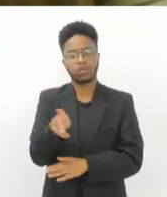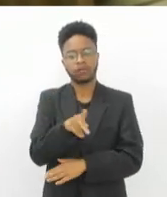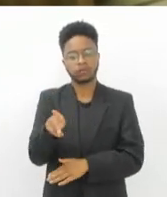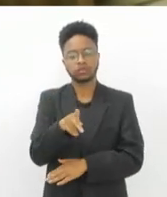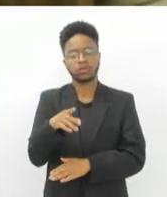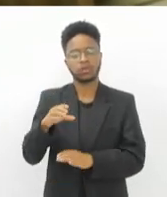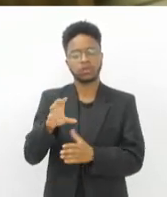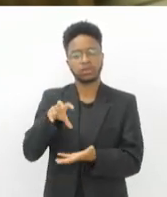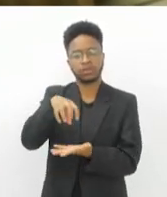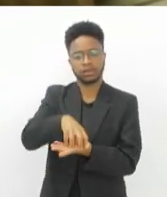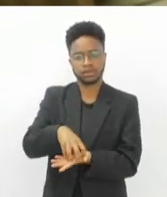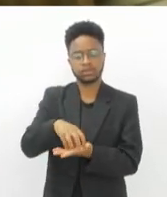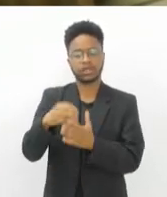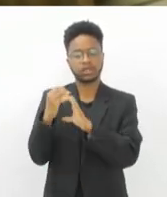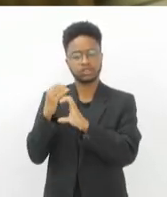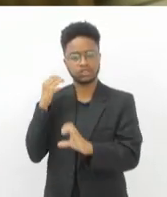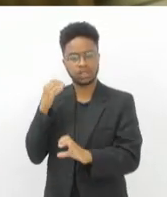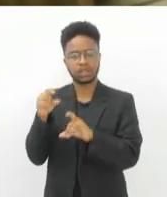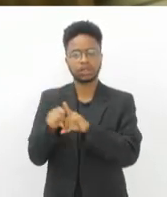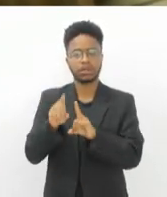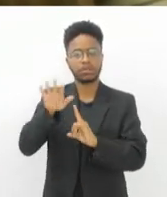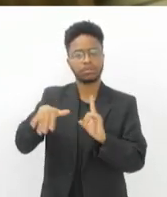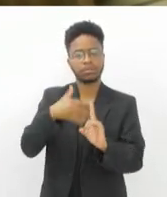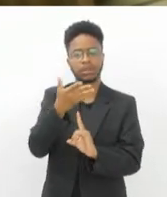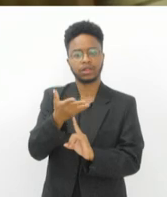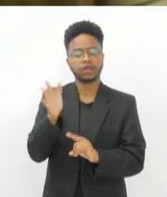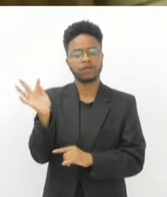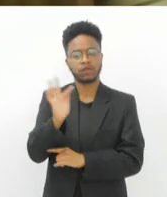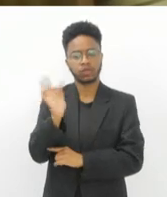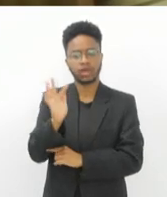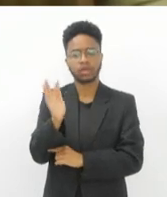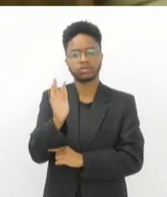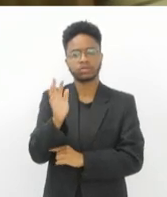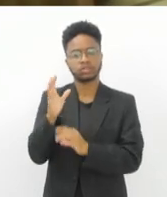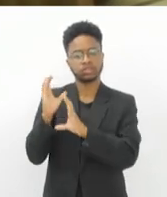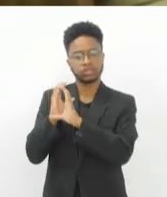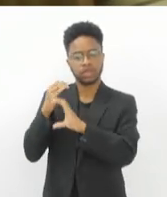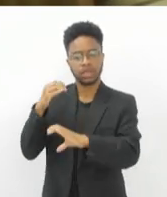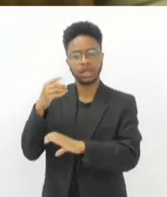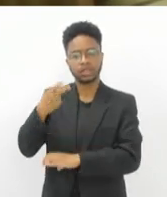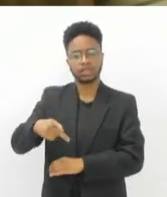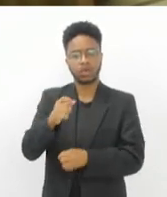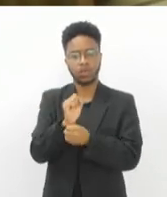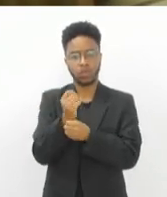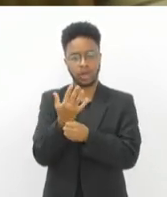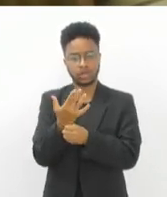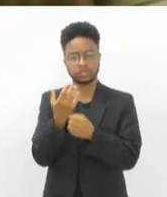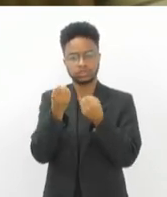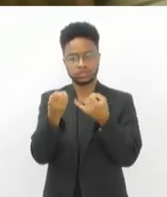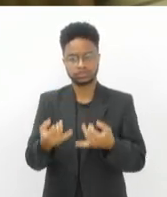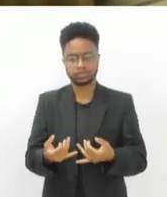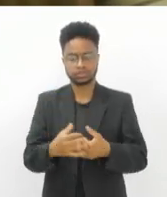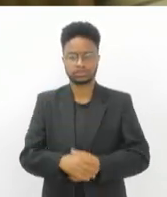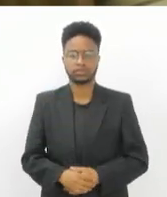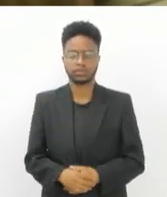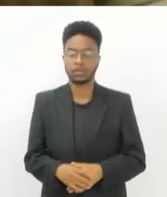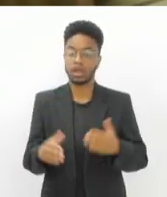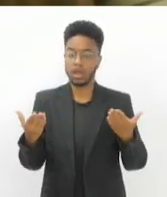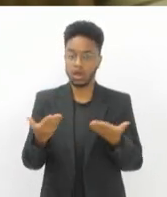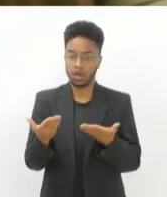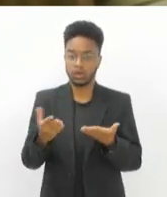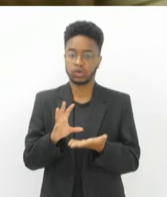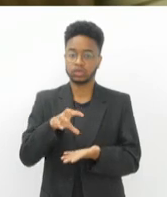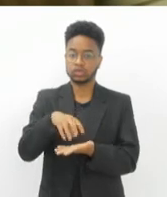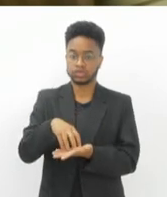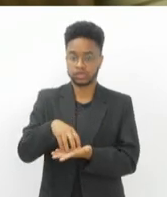Engenharia Sanitária e Meio Ambiente da Faculdade de Engenharia da Universidade do Estado do Rio de Janeiro. Atualmente, os grandes centros urbanos